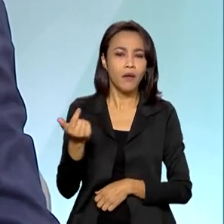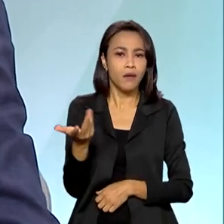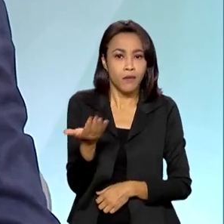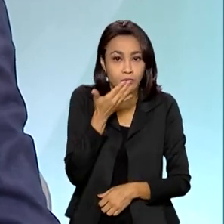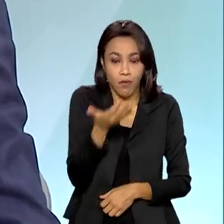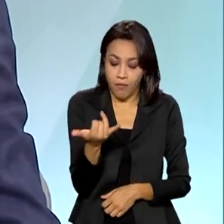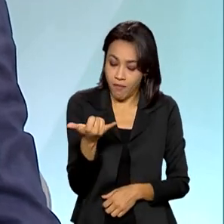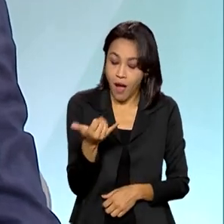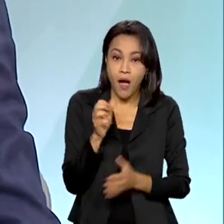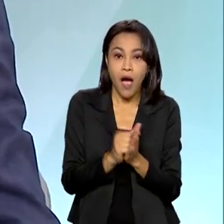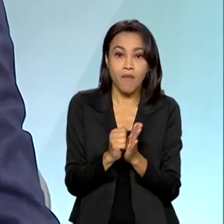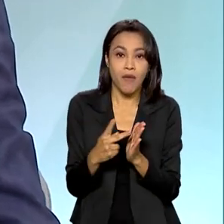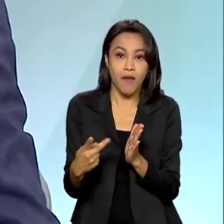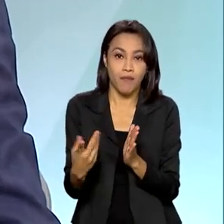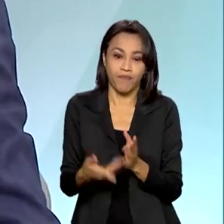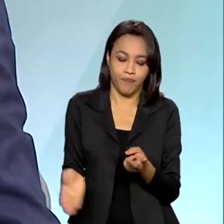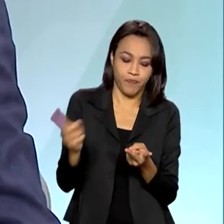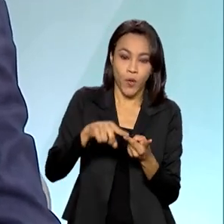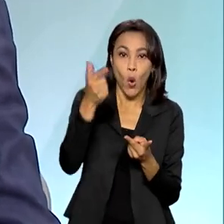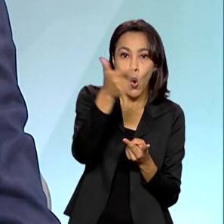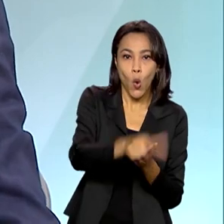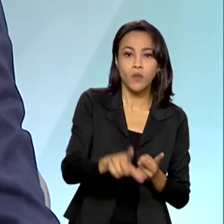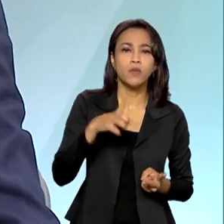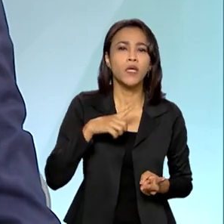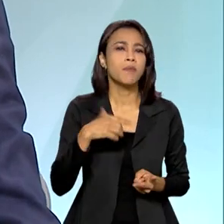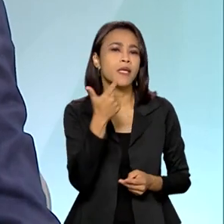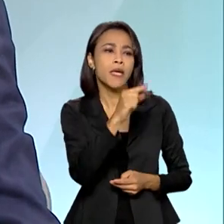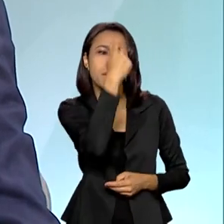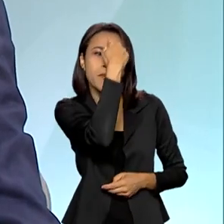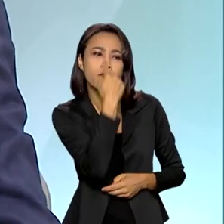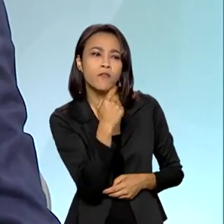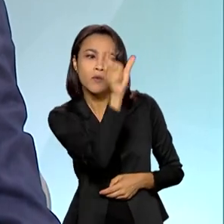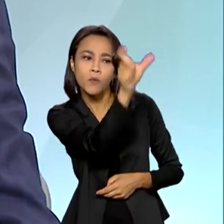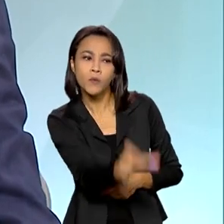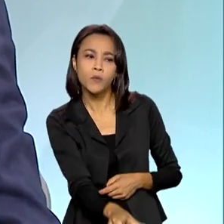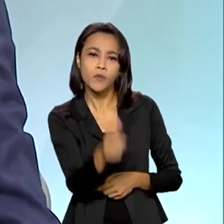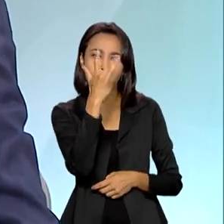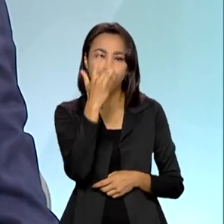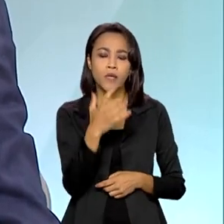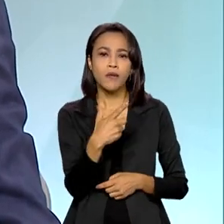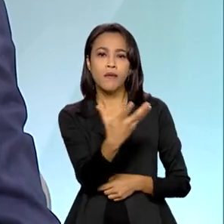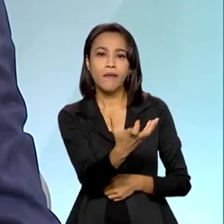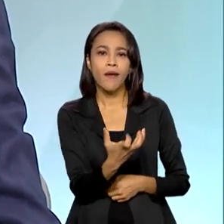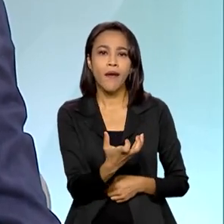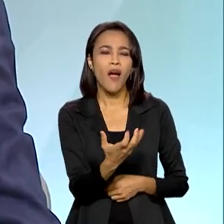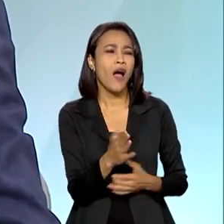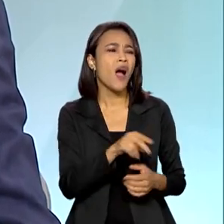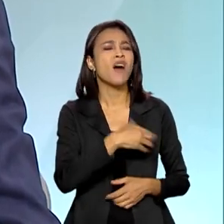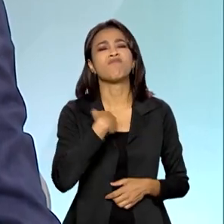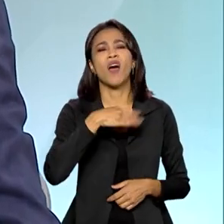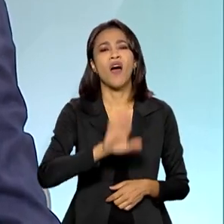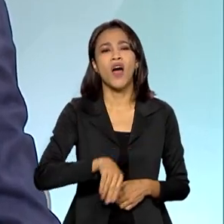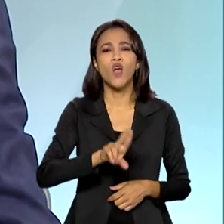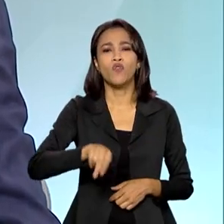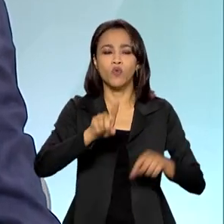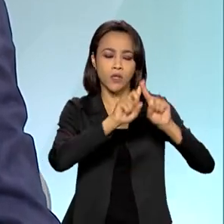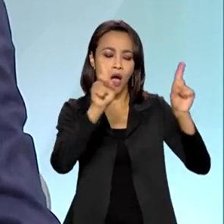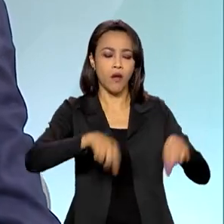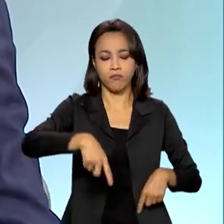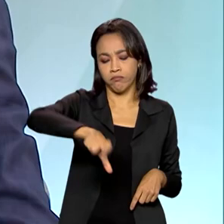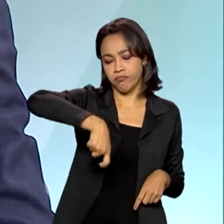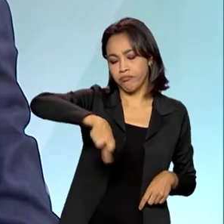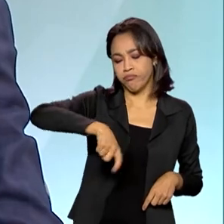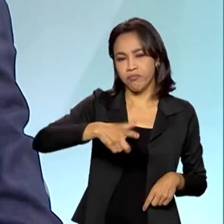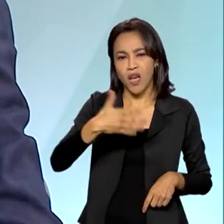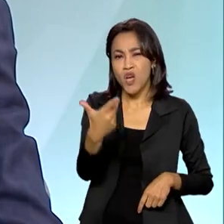nosso app. Segundo, nós temos aquele cliente que gosta de usar os terminais eletrônicos. Prefere, não